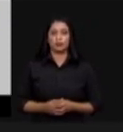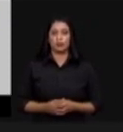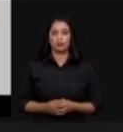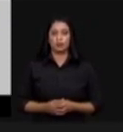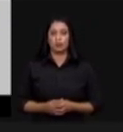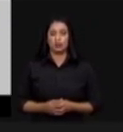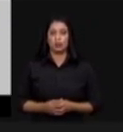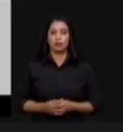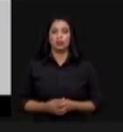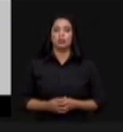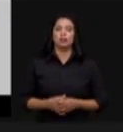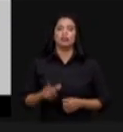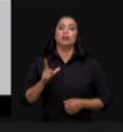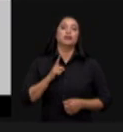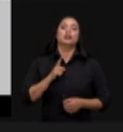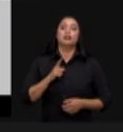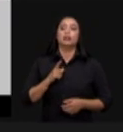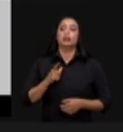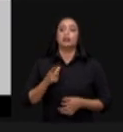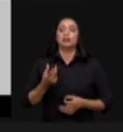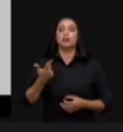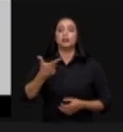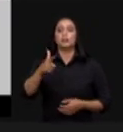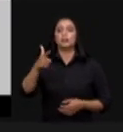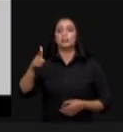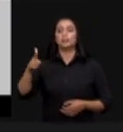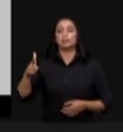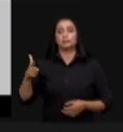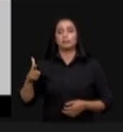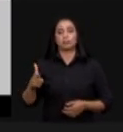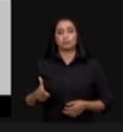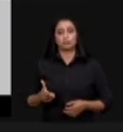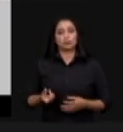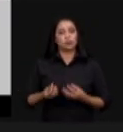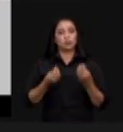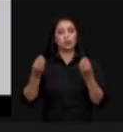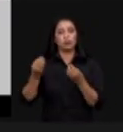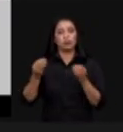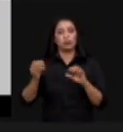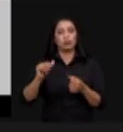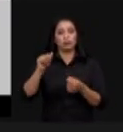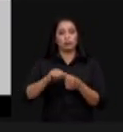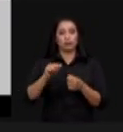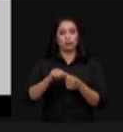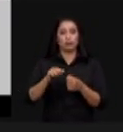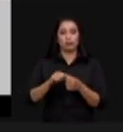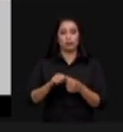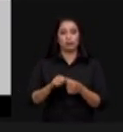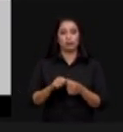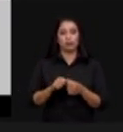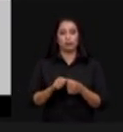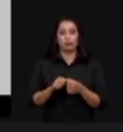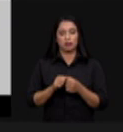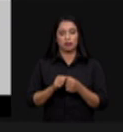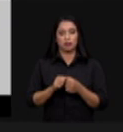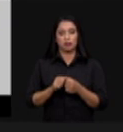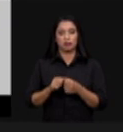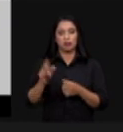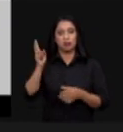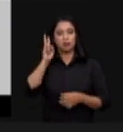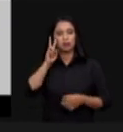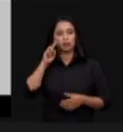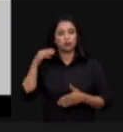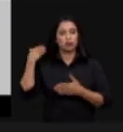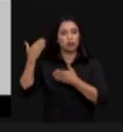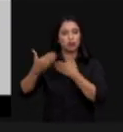tempo nós temos as fontes alternativas hoje incrementando o nosso perfil mas já historicamente